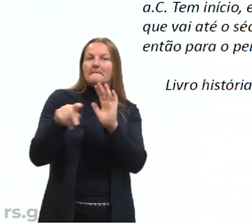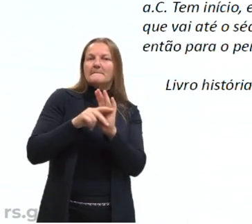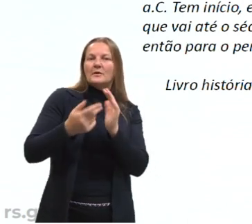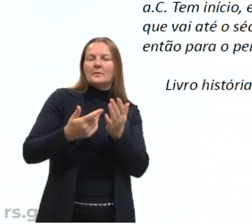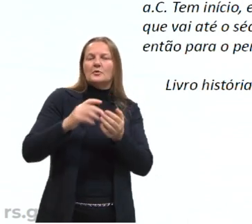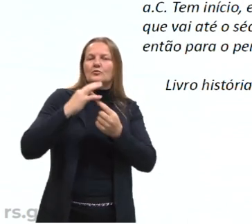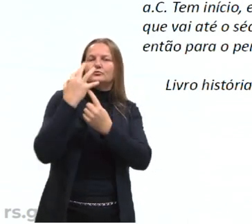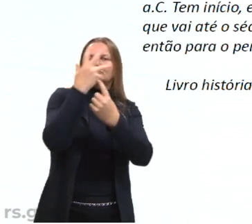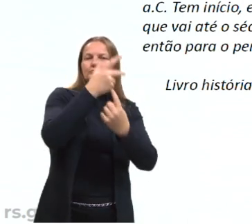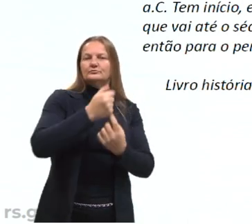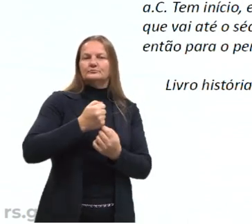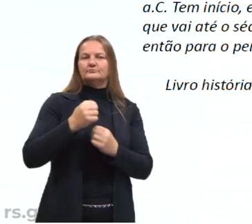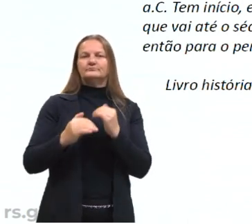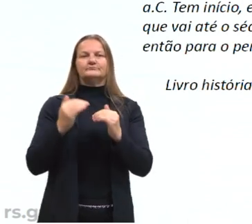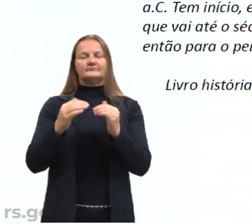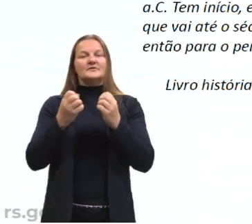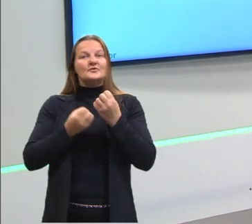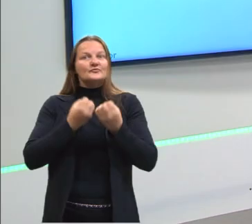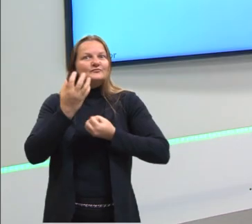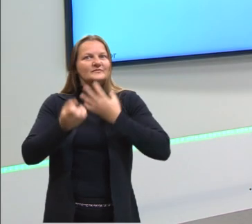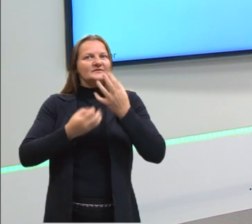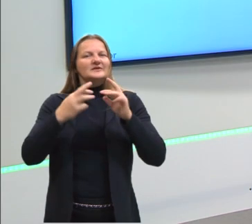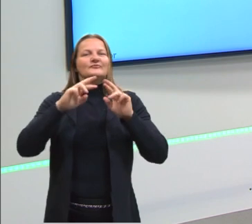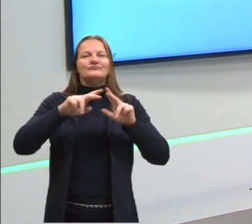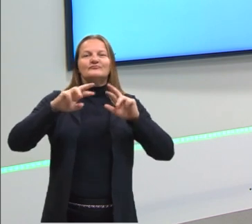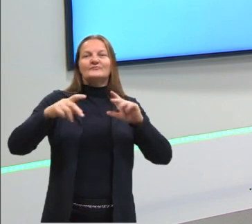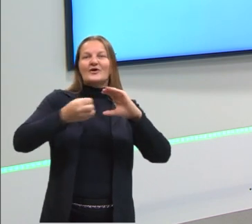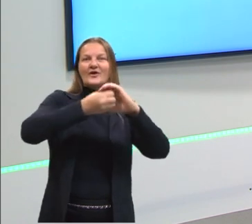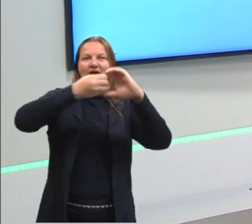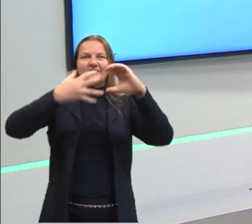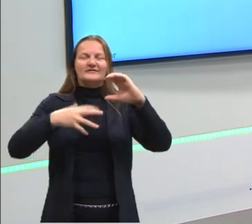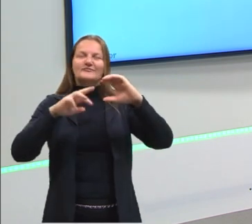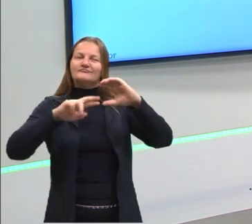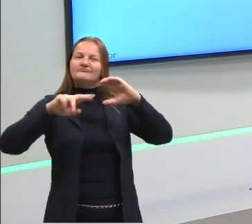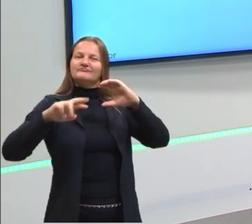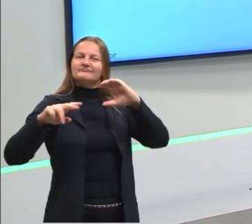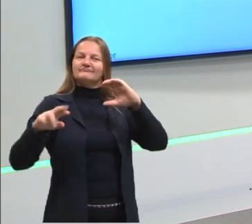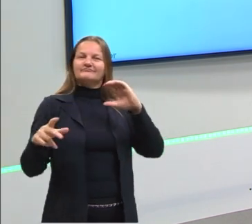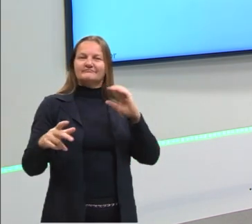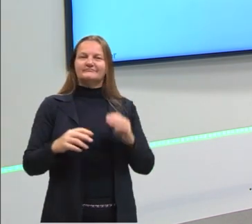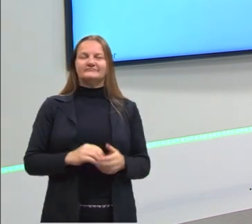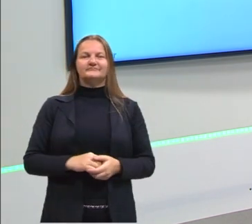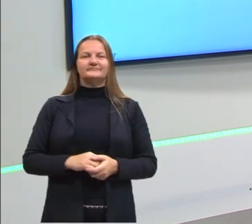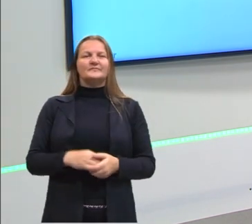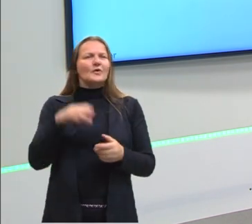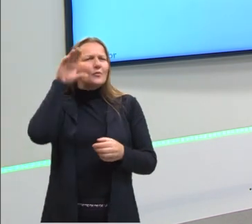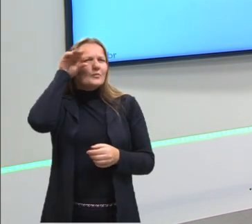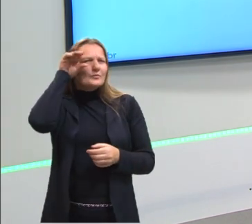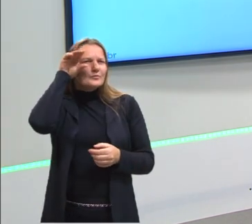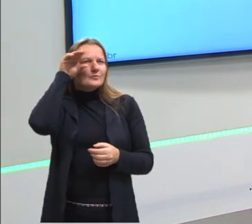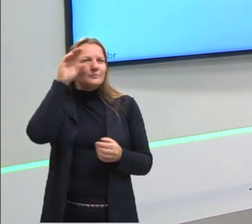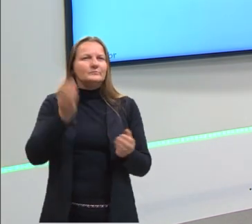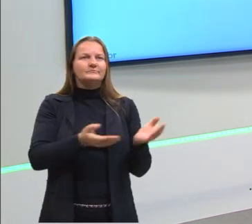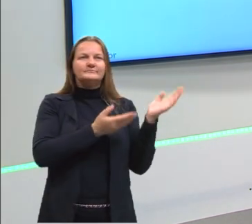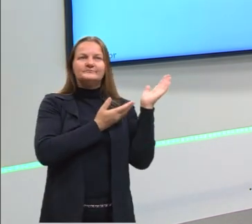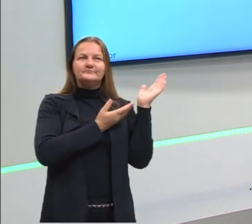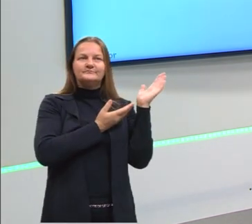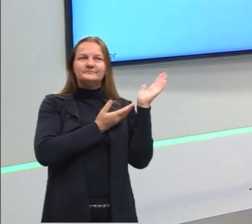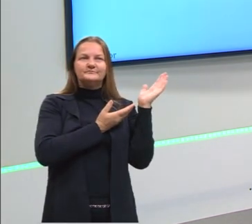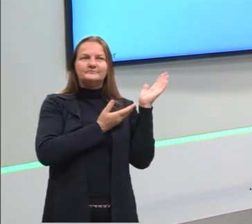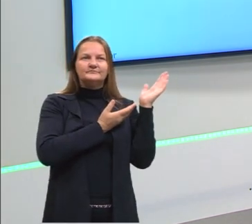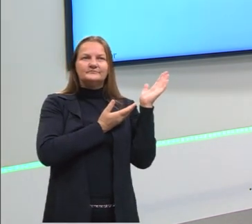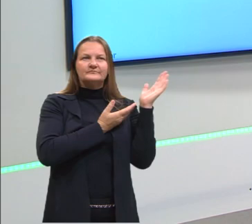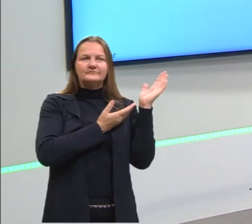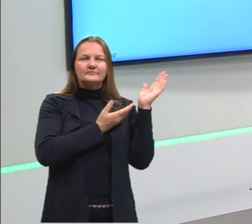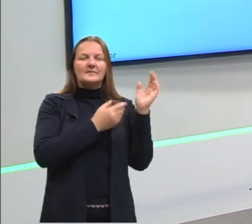artístico e expressando, então, outras características. Nós podemos observar aqui a diferença de